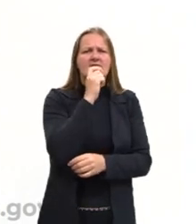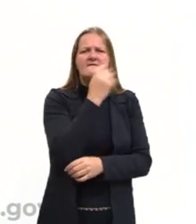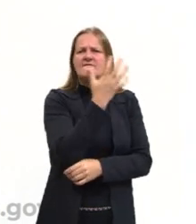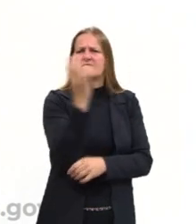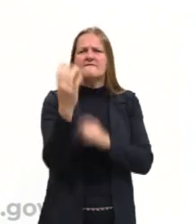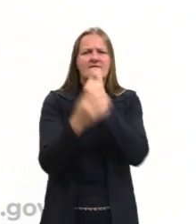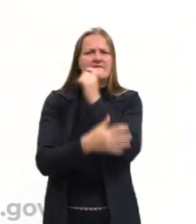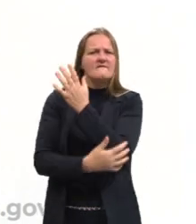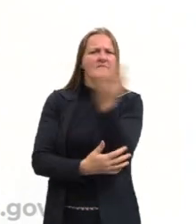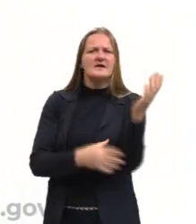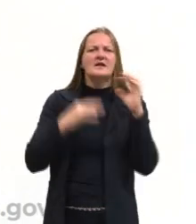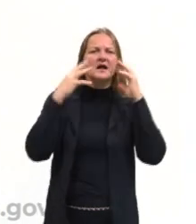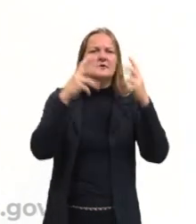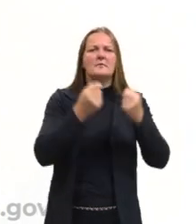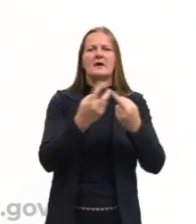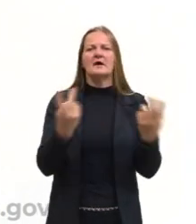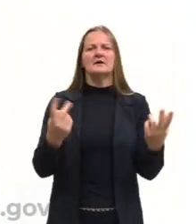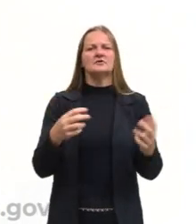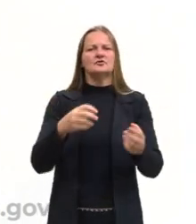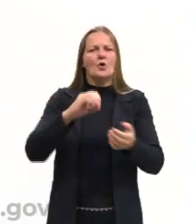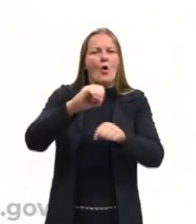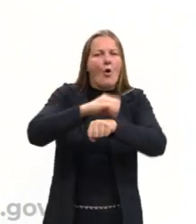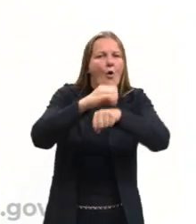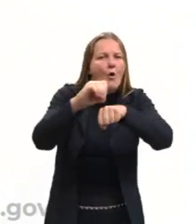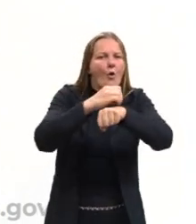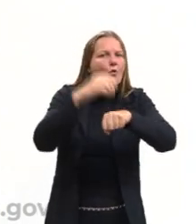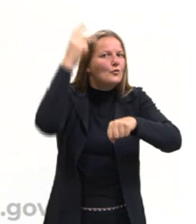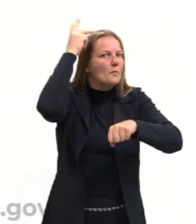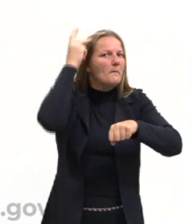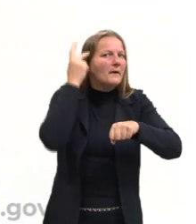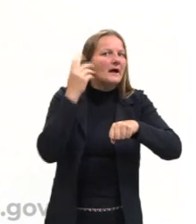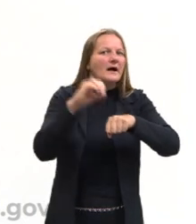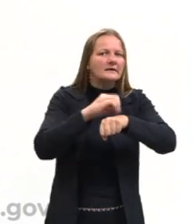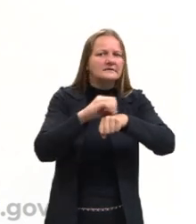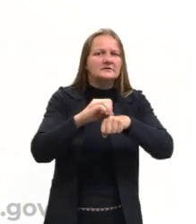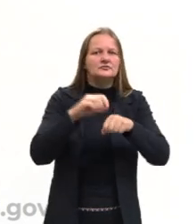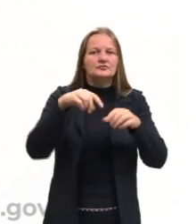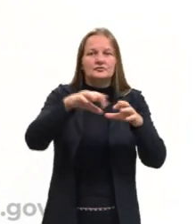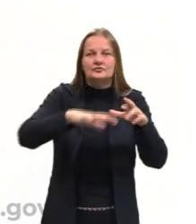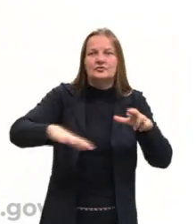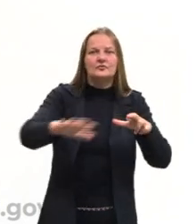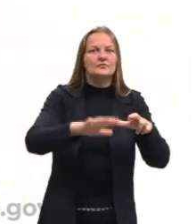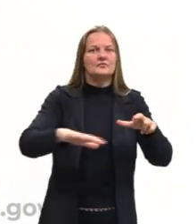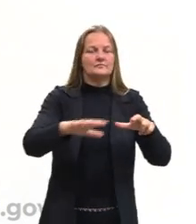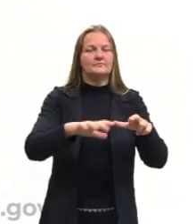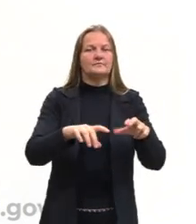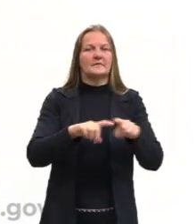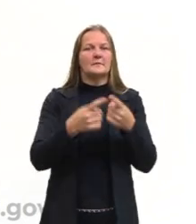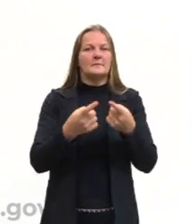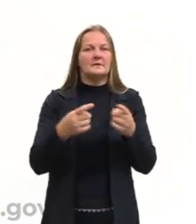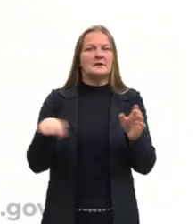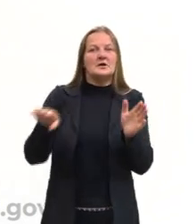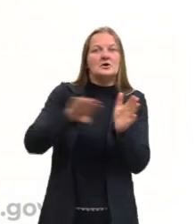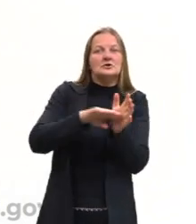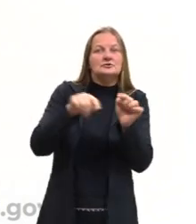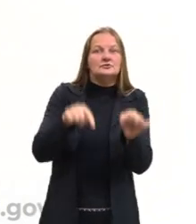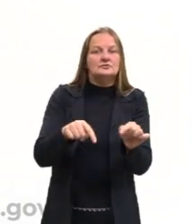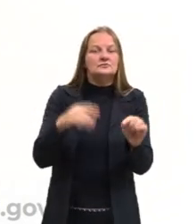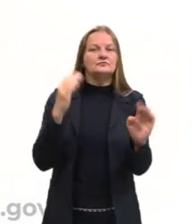alguma coisa de ouro, de prata, né? Dentro do nosso território. Só que quando chegaram aqui,